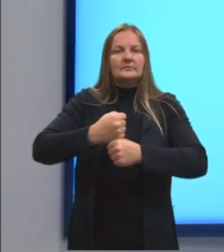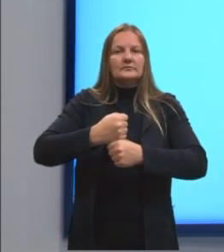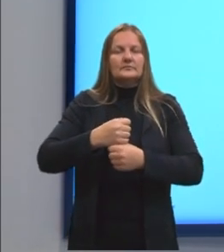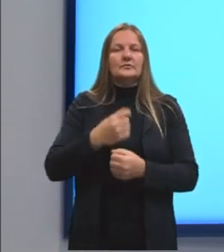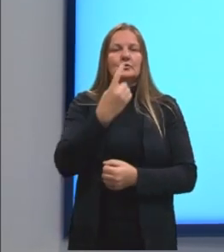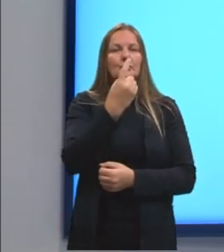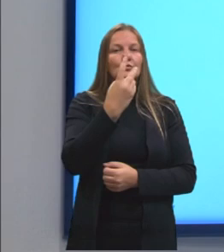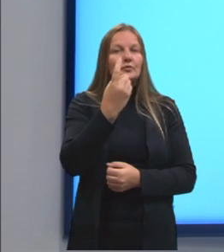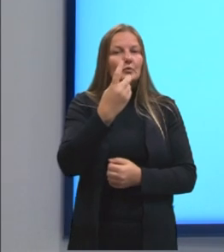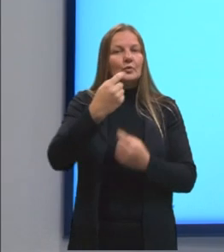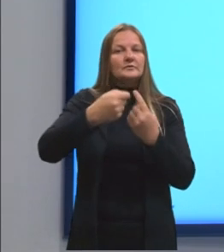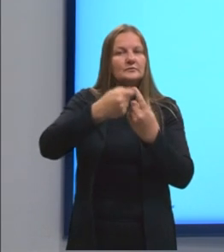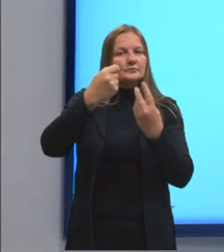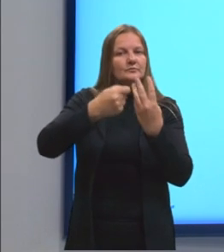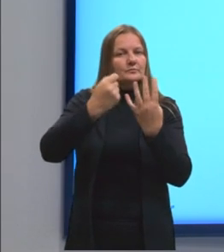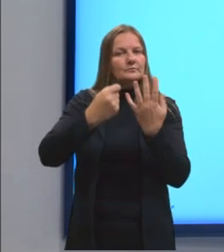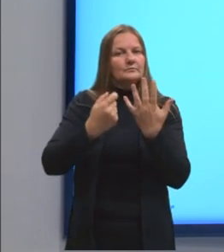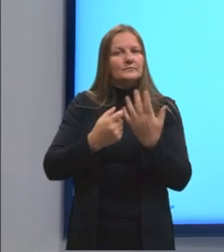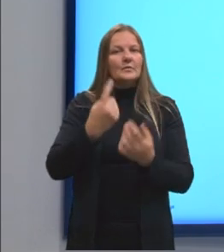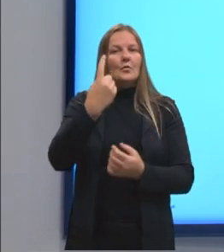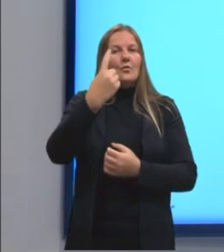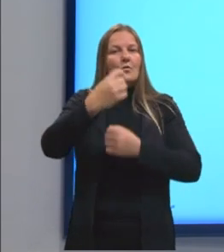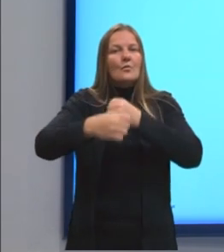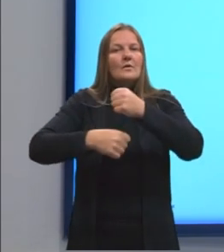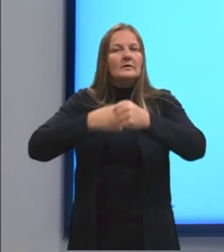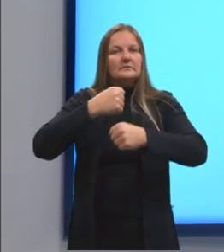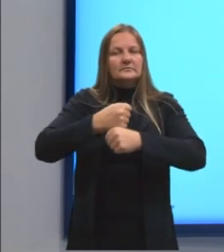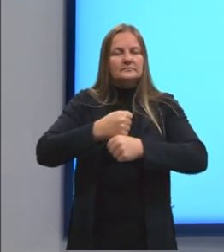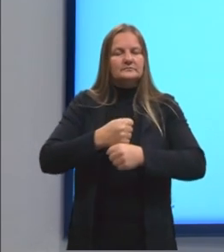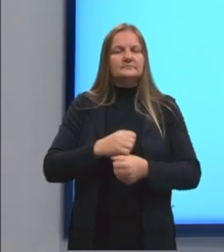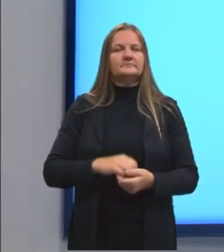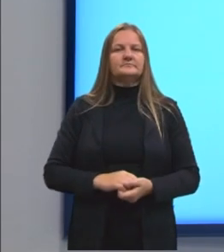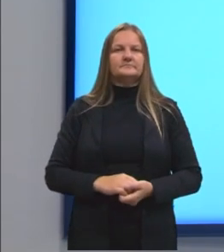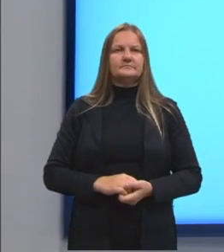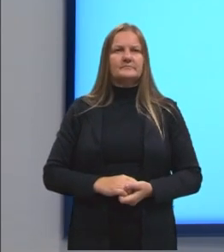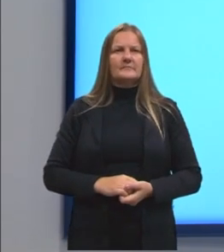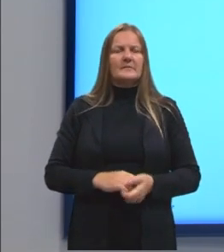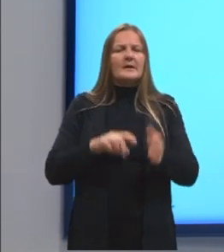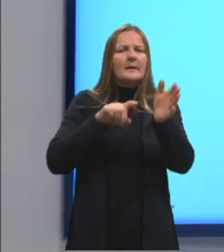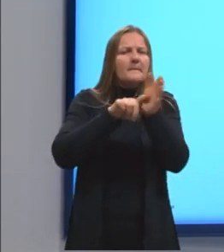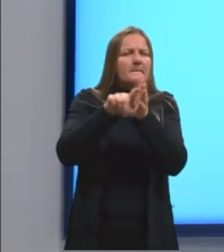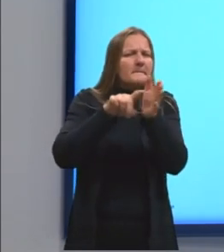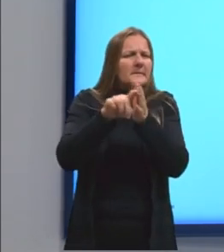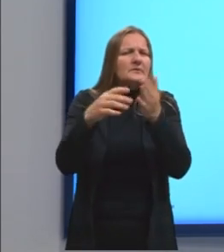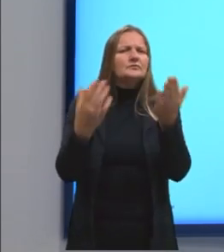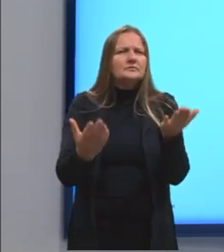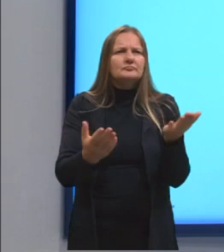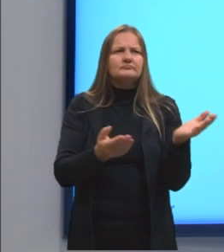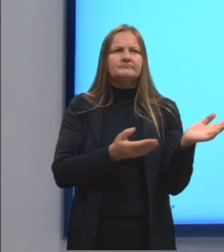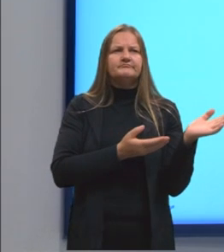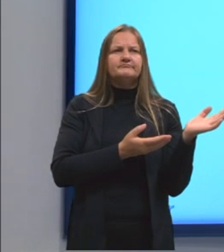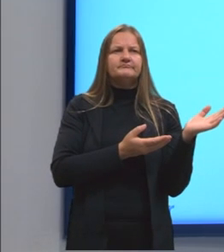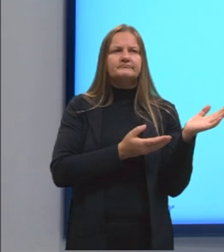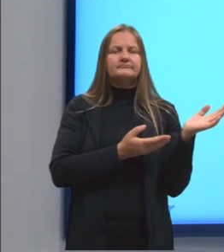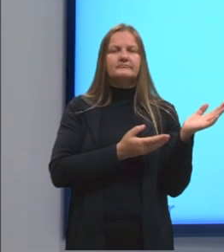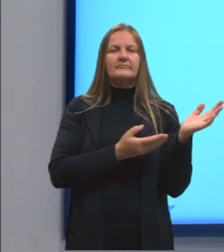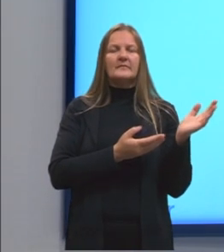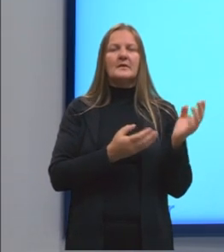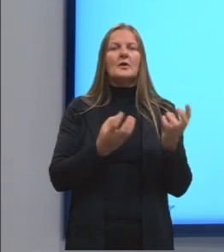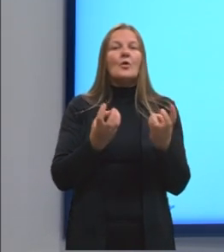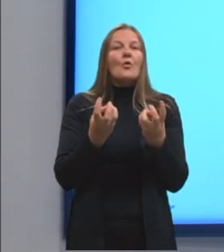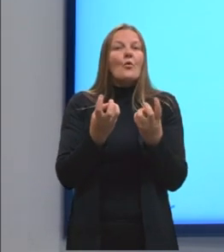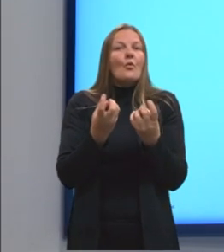compreendido no tempo de um ano. A pergunta é a seguinte, A quantia a ser